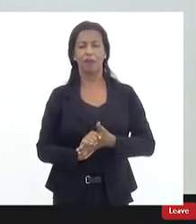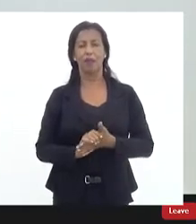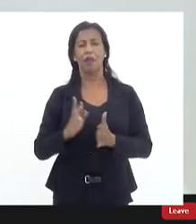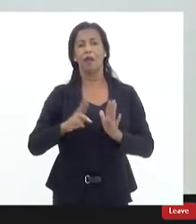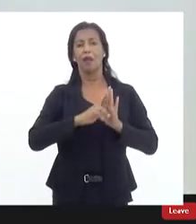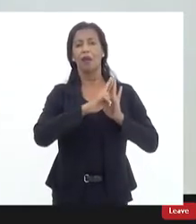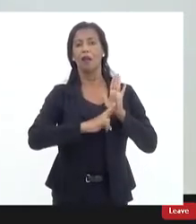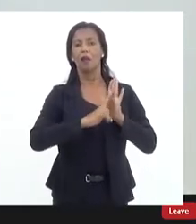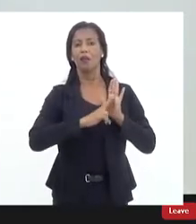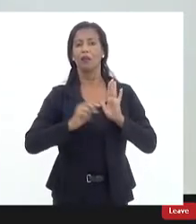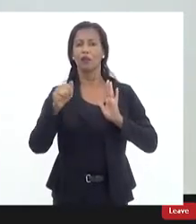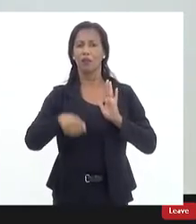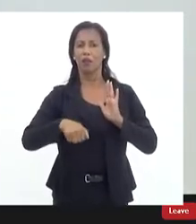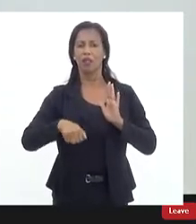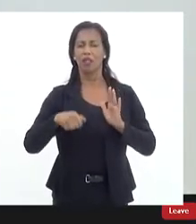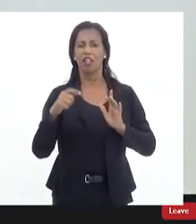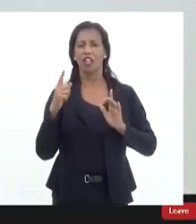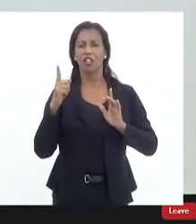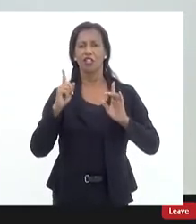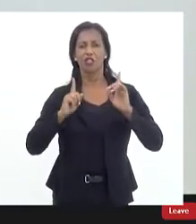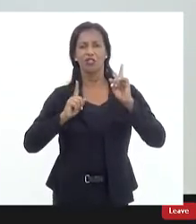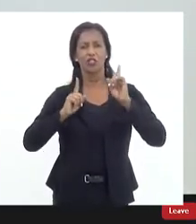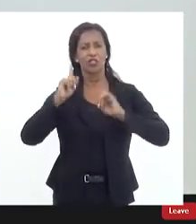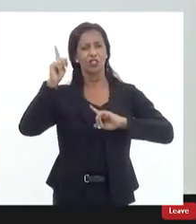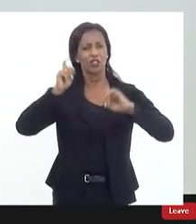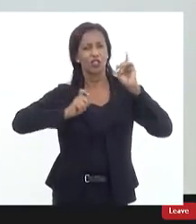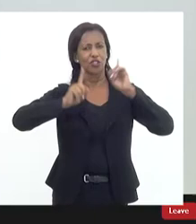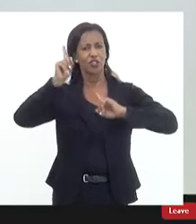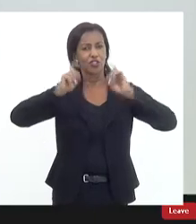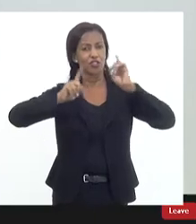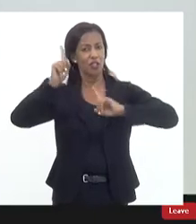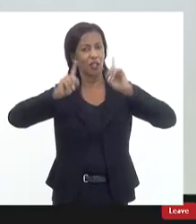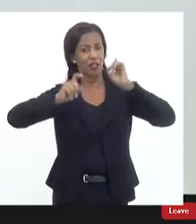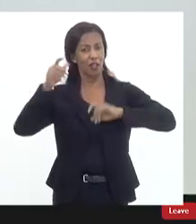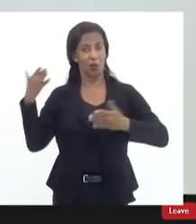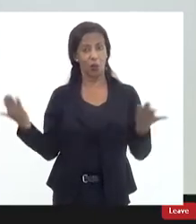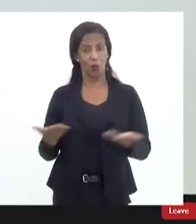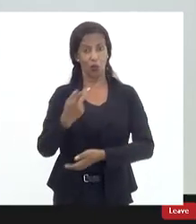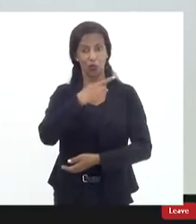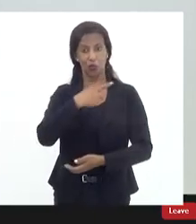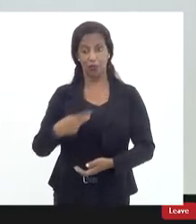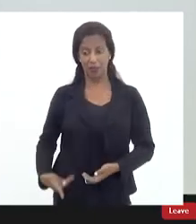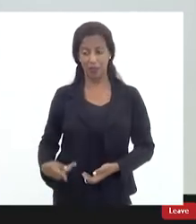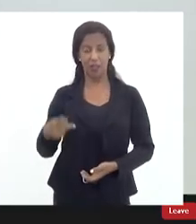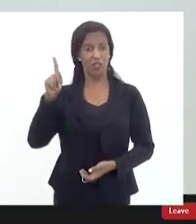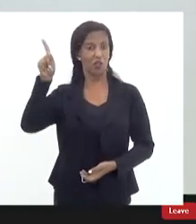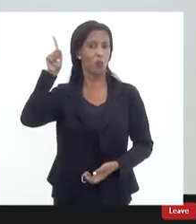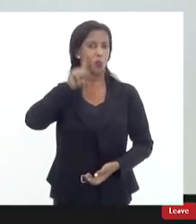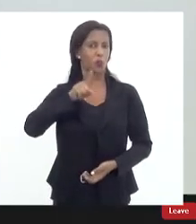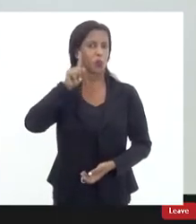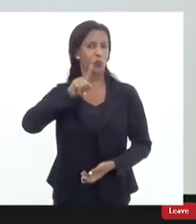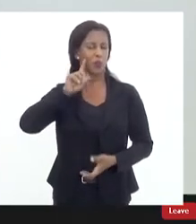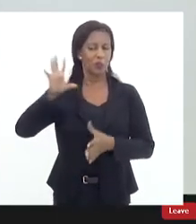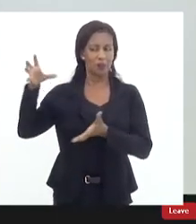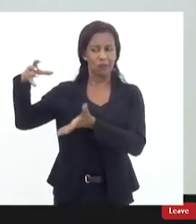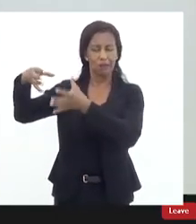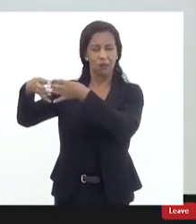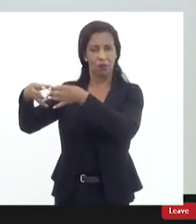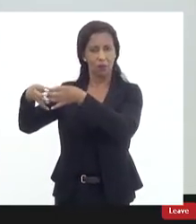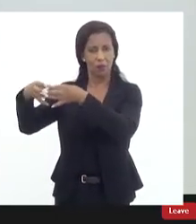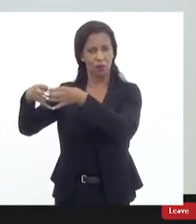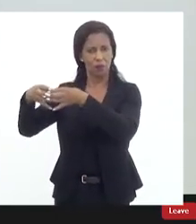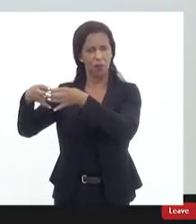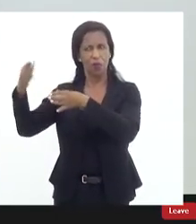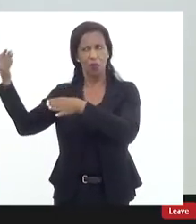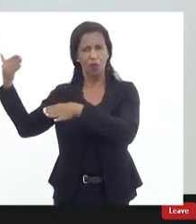época era a chilena Antônia Urirola hoje presidente da comissão interamericana e quando eles estiveram no Brasil